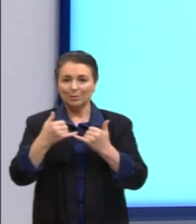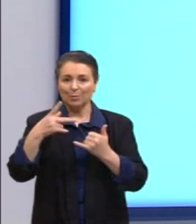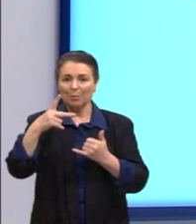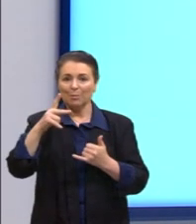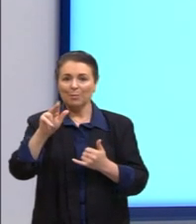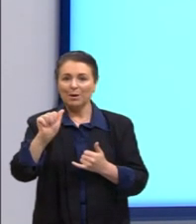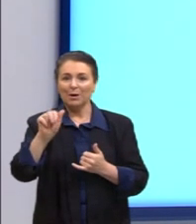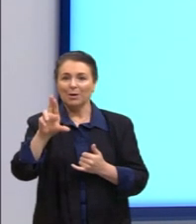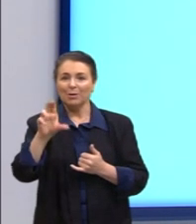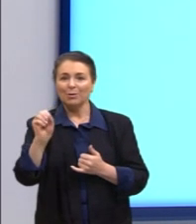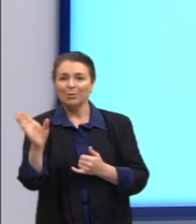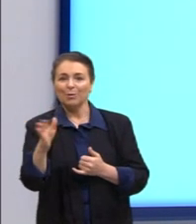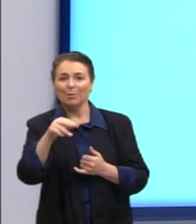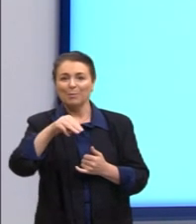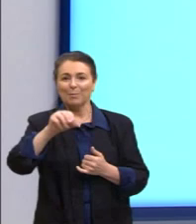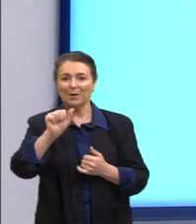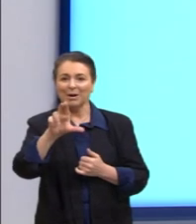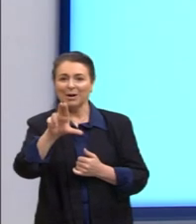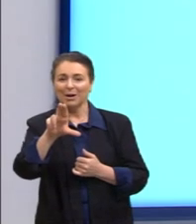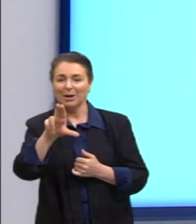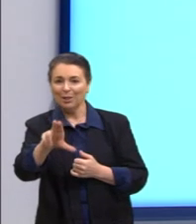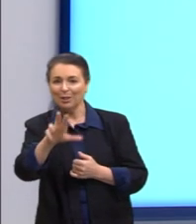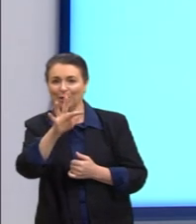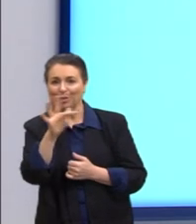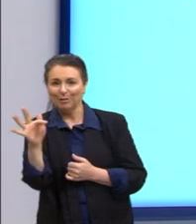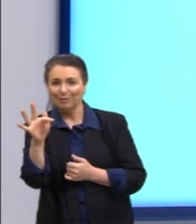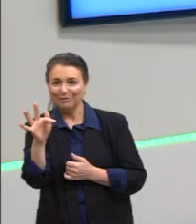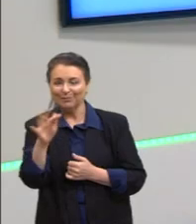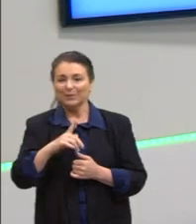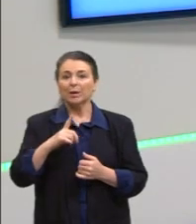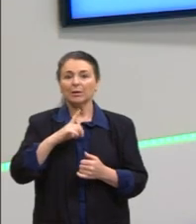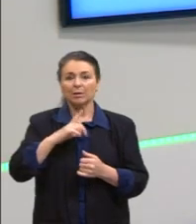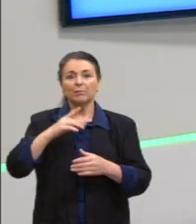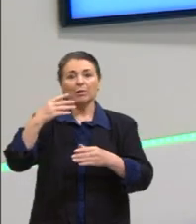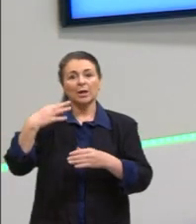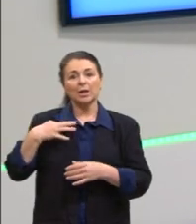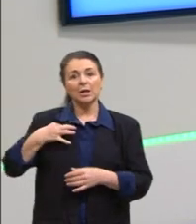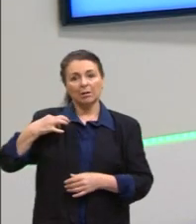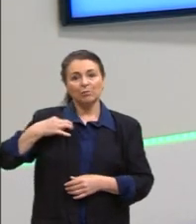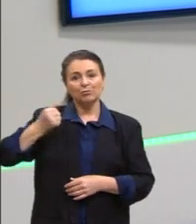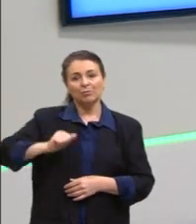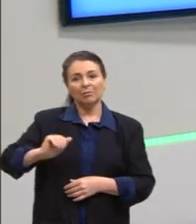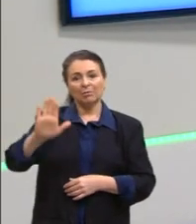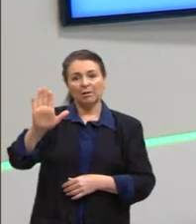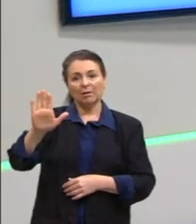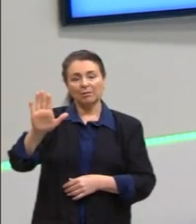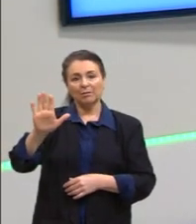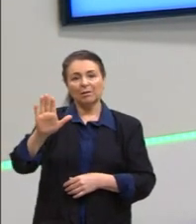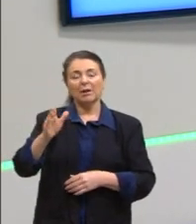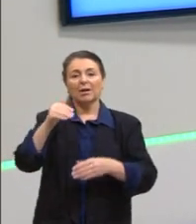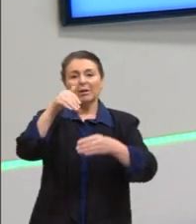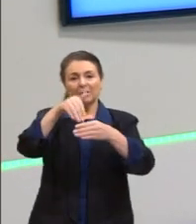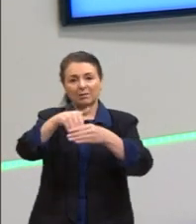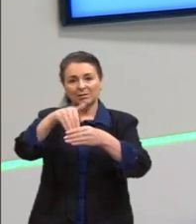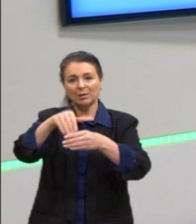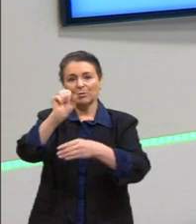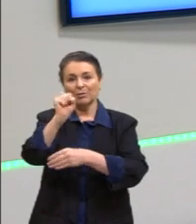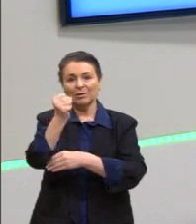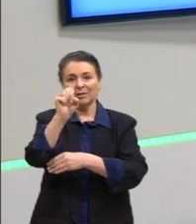Maluf, que foi candidato, o candidato da ditadura militar na eleição indireta de 1985. E aqui,